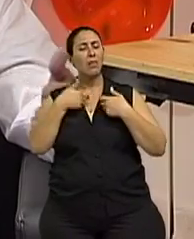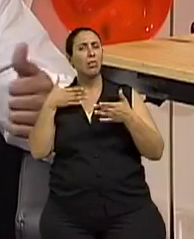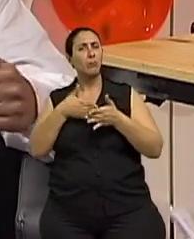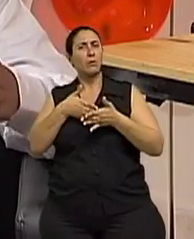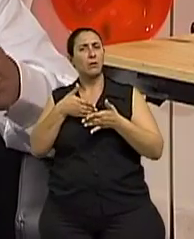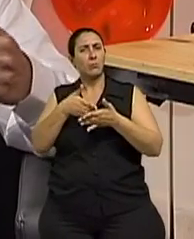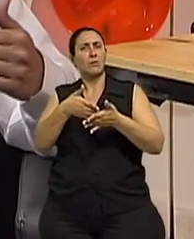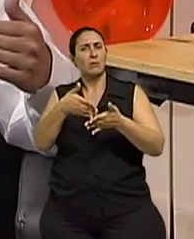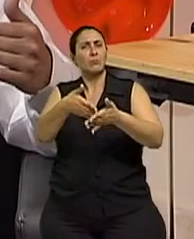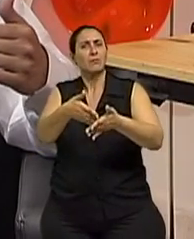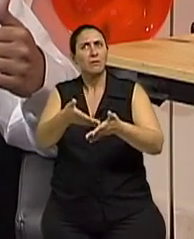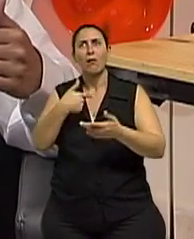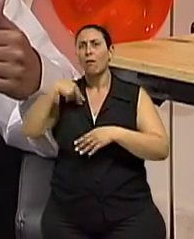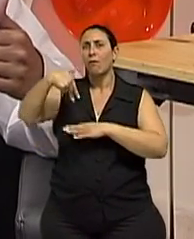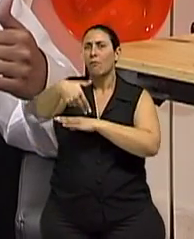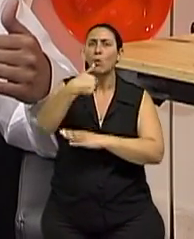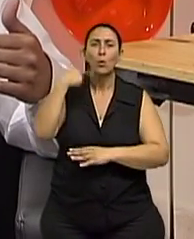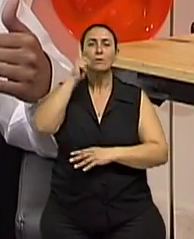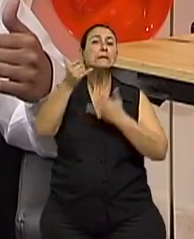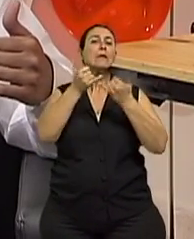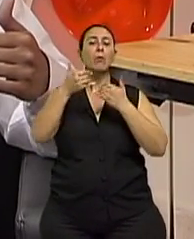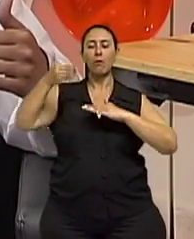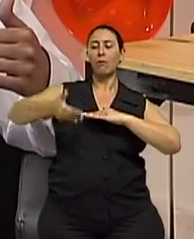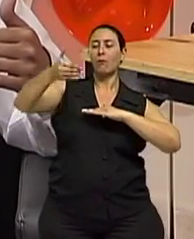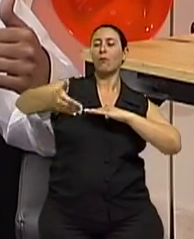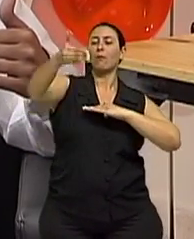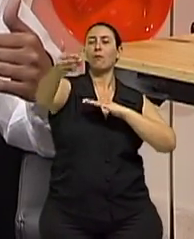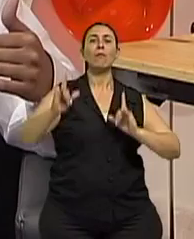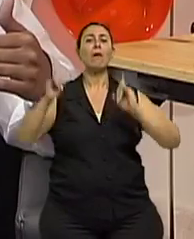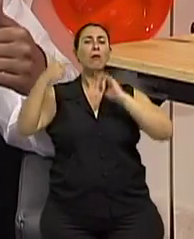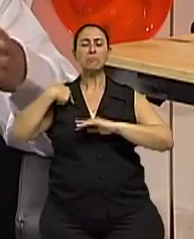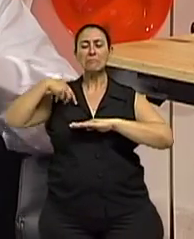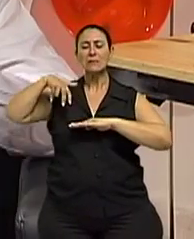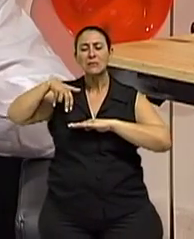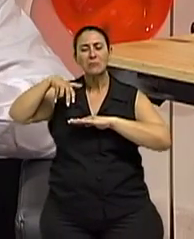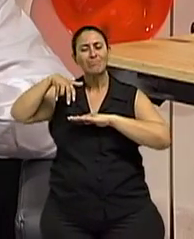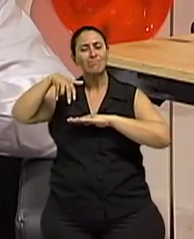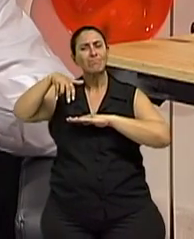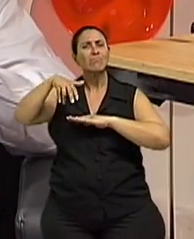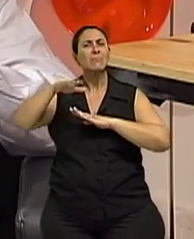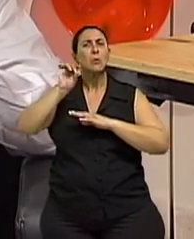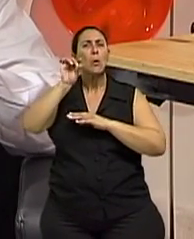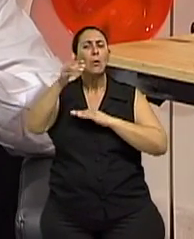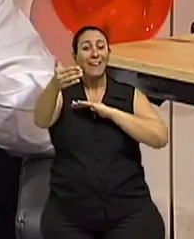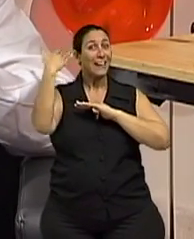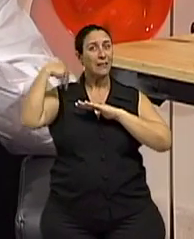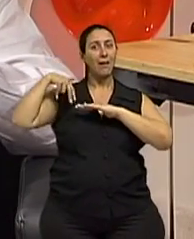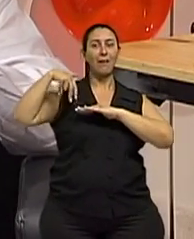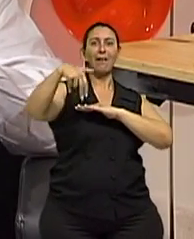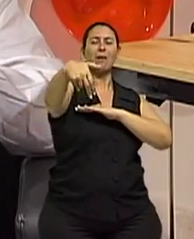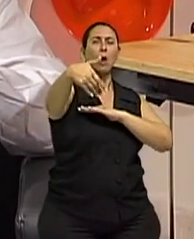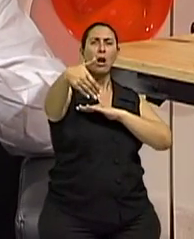capacidade dele de caminhar, dois, três quarteirões, por exemplo, 200, 300 metros. Começa a ver que isso